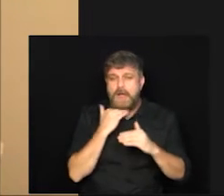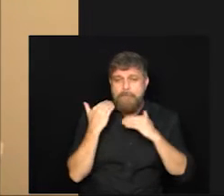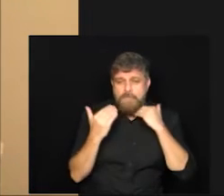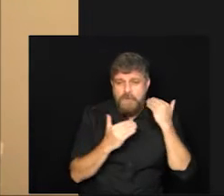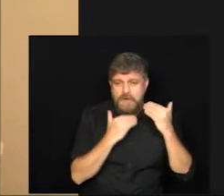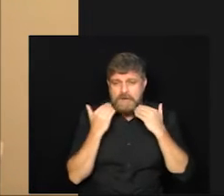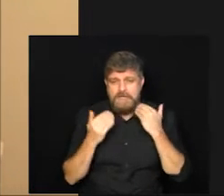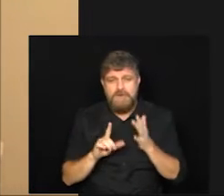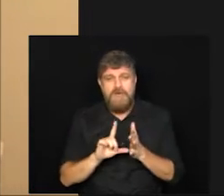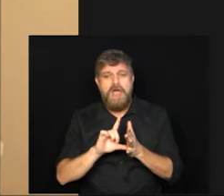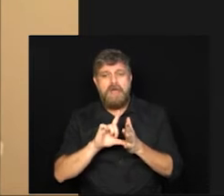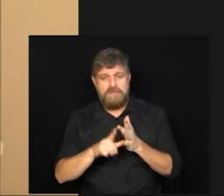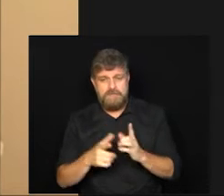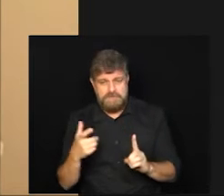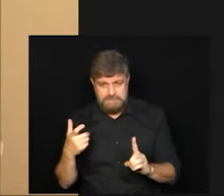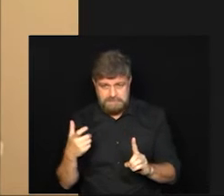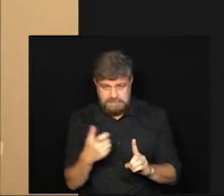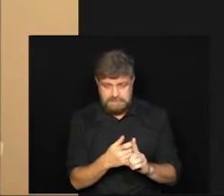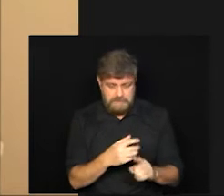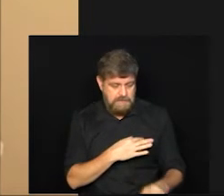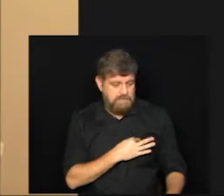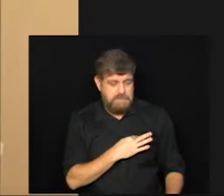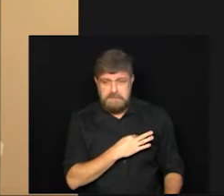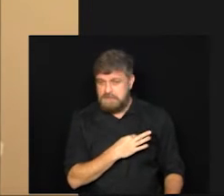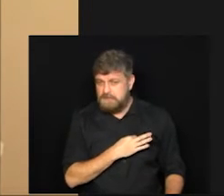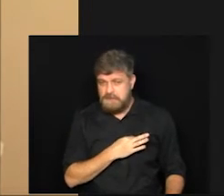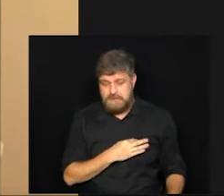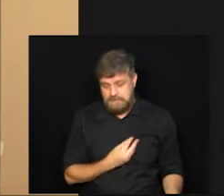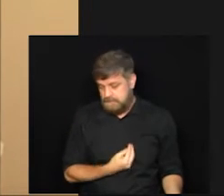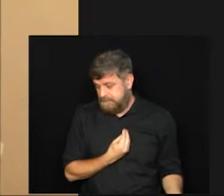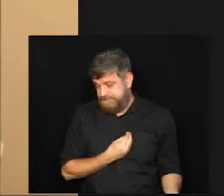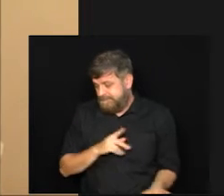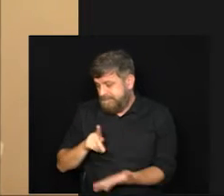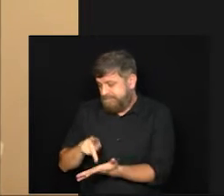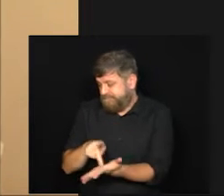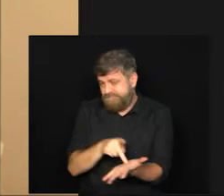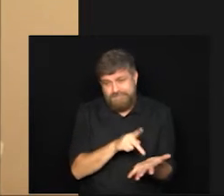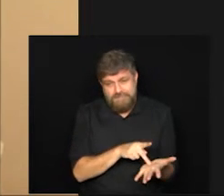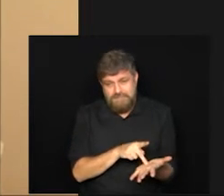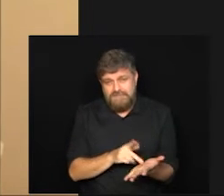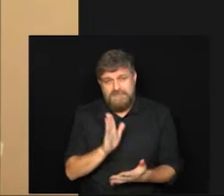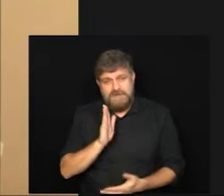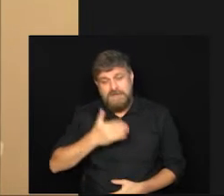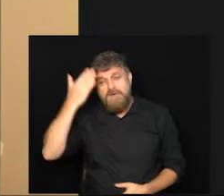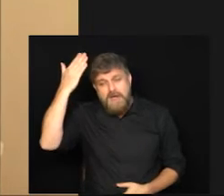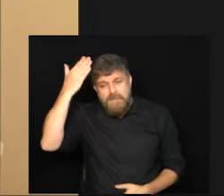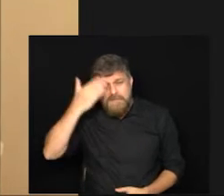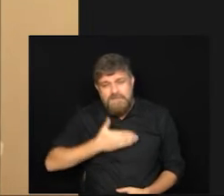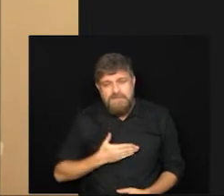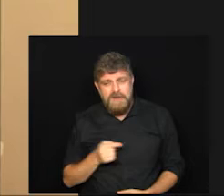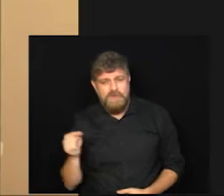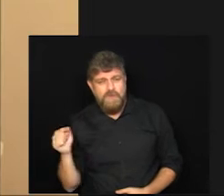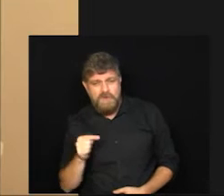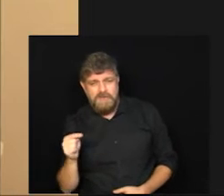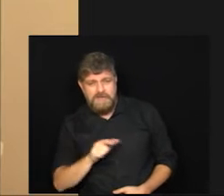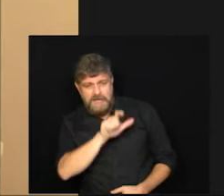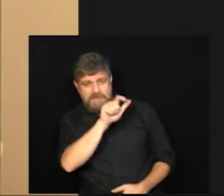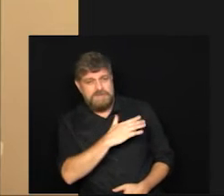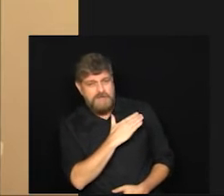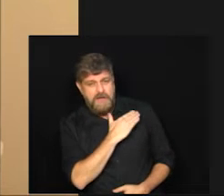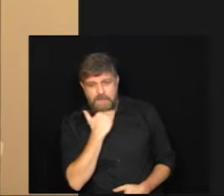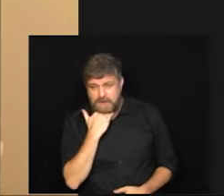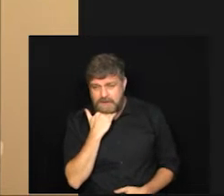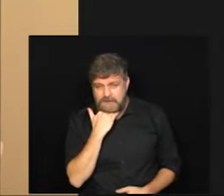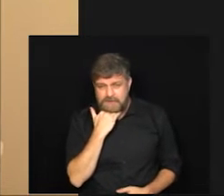a vacinação tanto de voluntários quanto na vida real mas que já foram comprovados que esses óbitos não